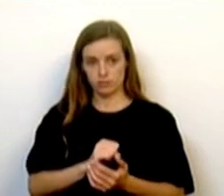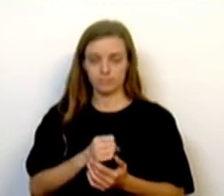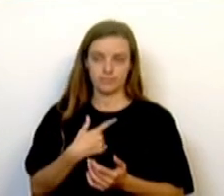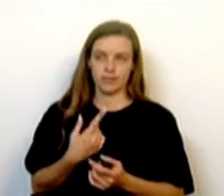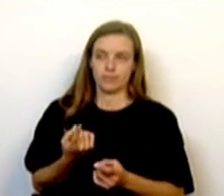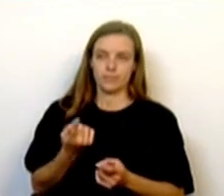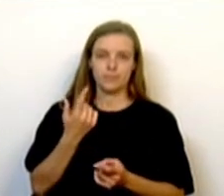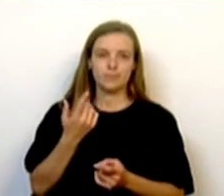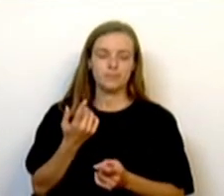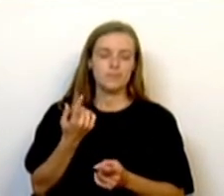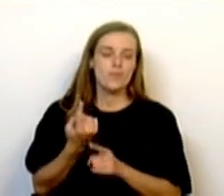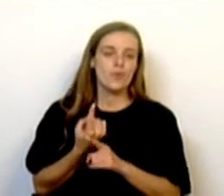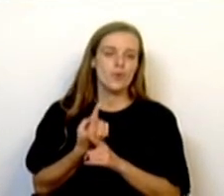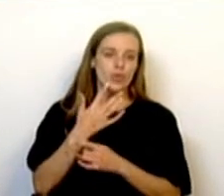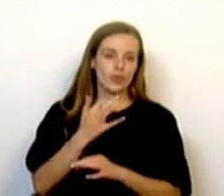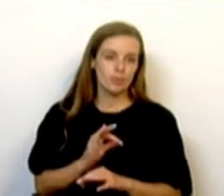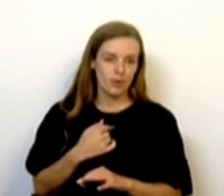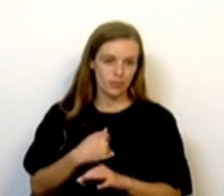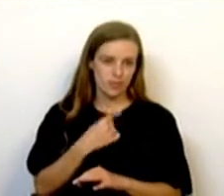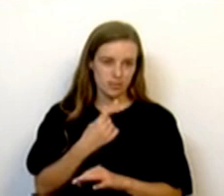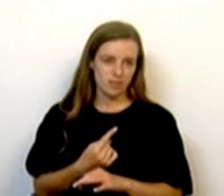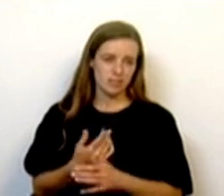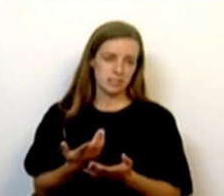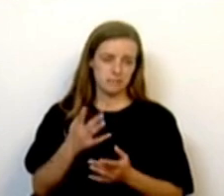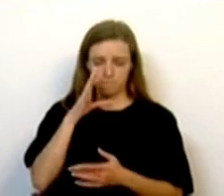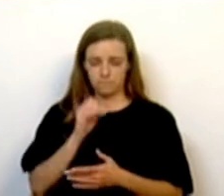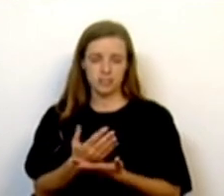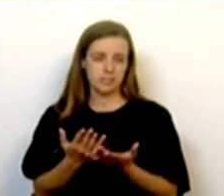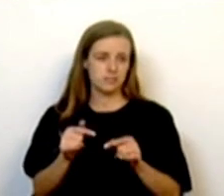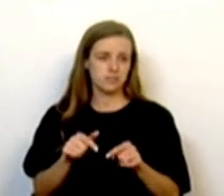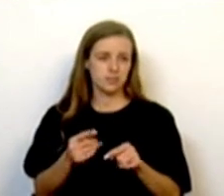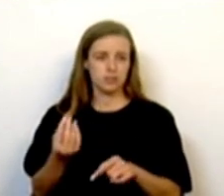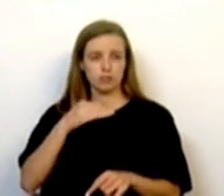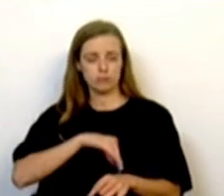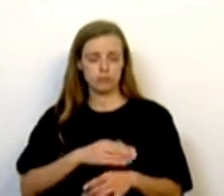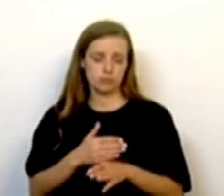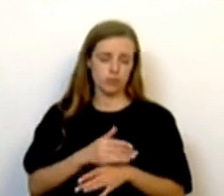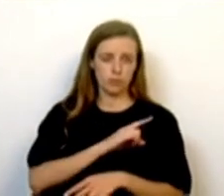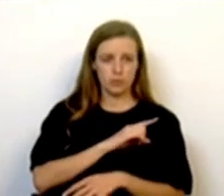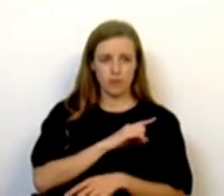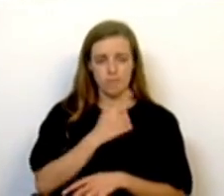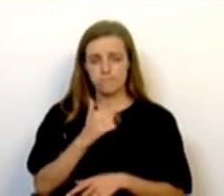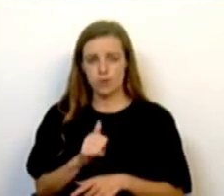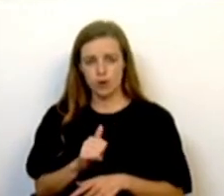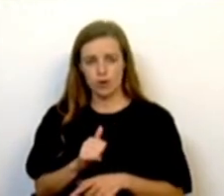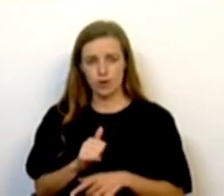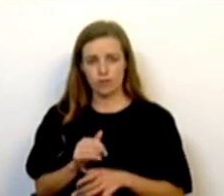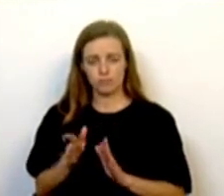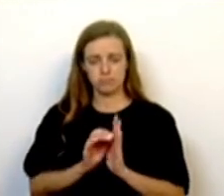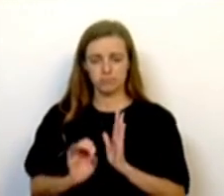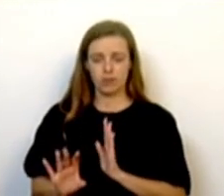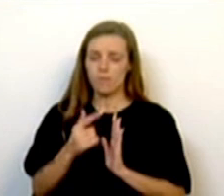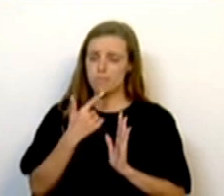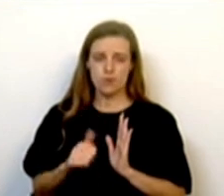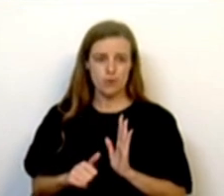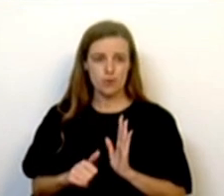clichê, não há nenhum Governo, nem este nem outro qualquer, que possa determinar aumentos salariais para o setor privado, genericamente falando, por decreto. Mas